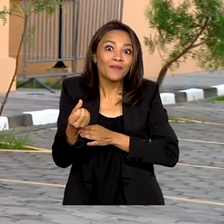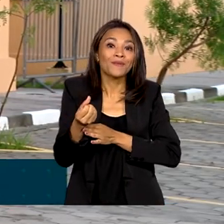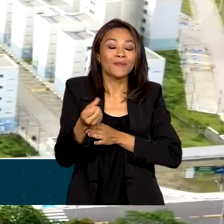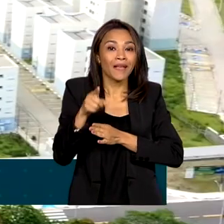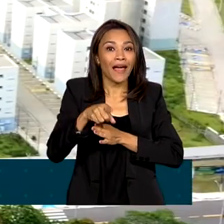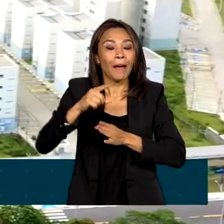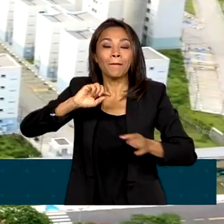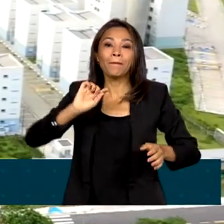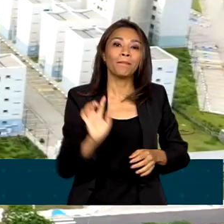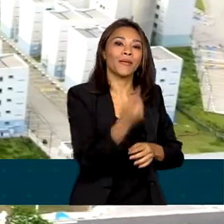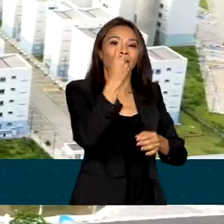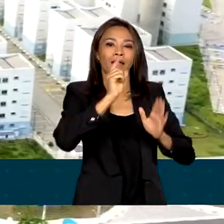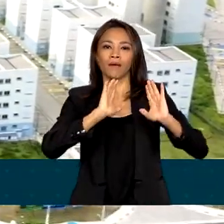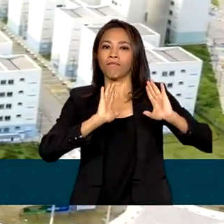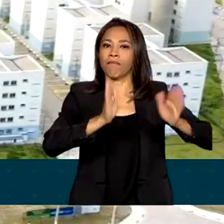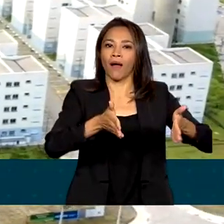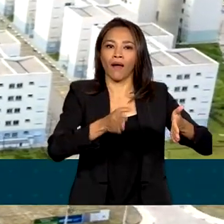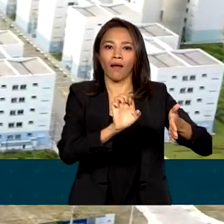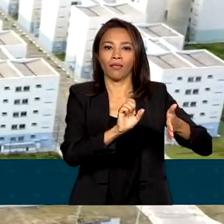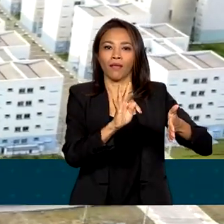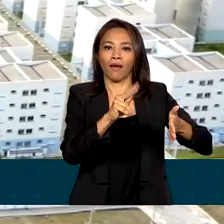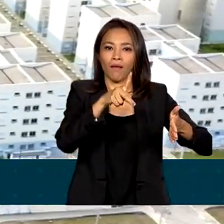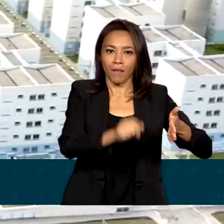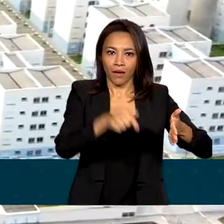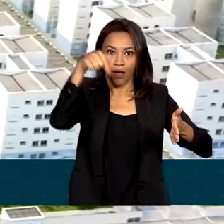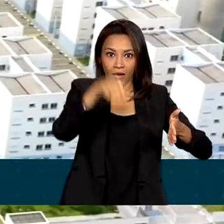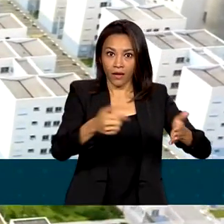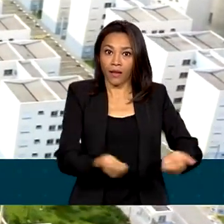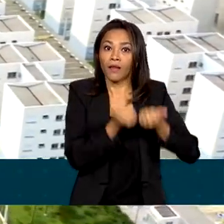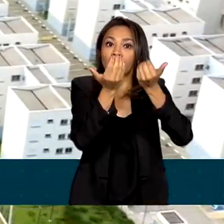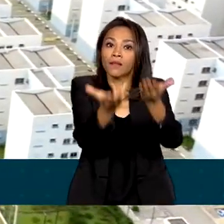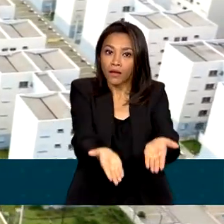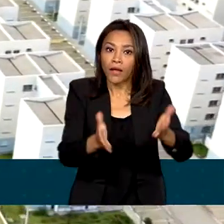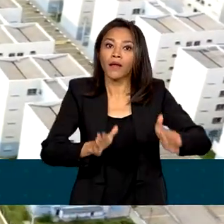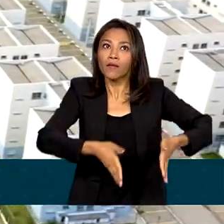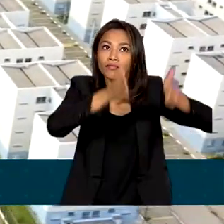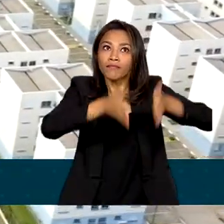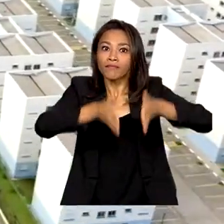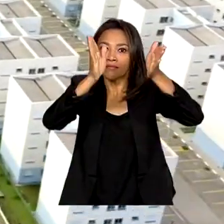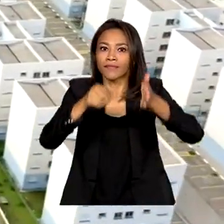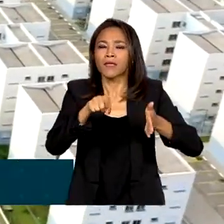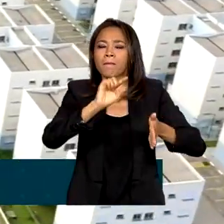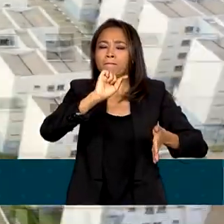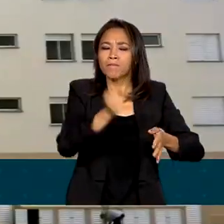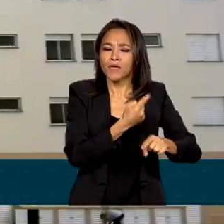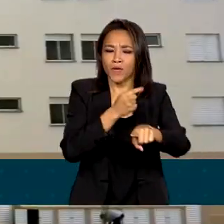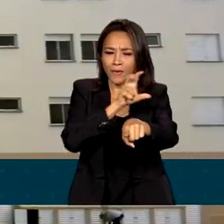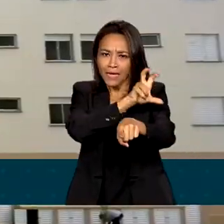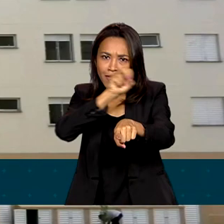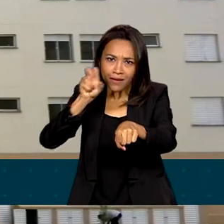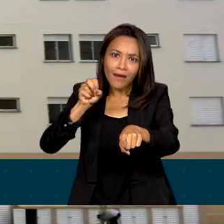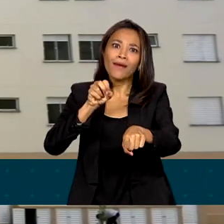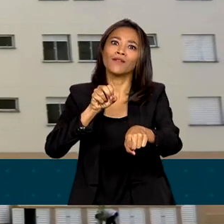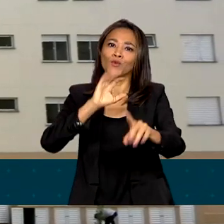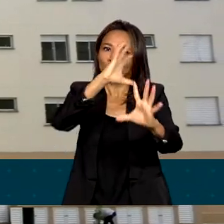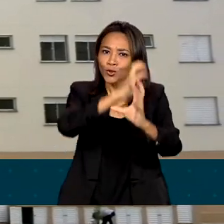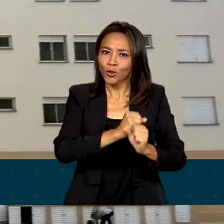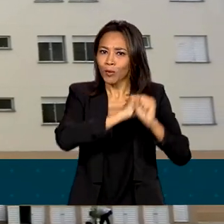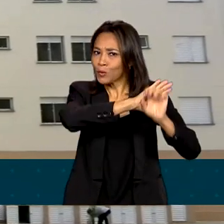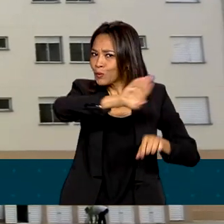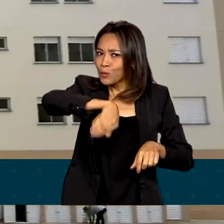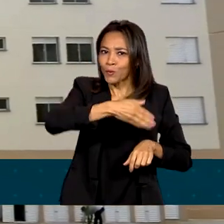da primeira etapa do projeto habitacional aqui em Bertioga, que possui 1.500 apartamentos no total.